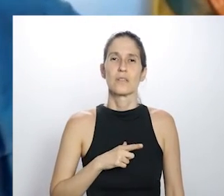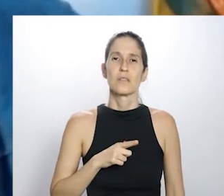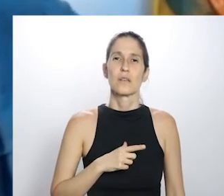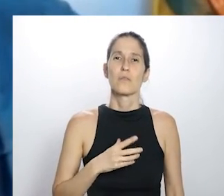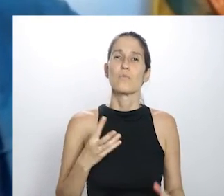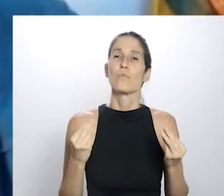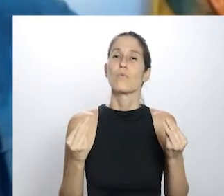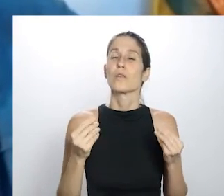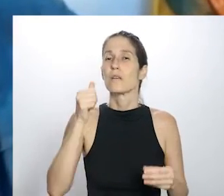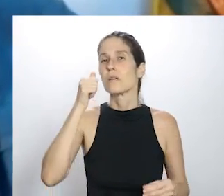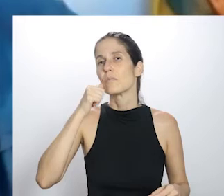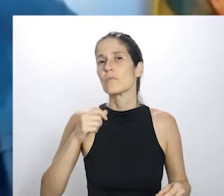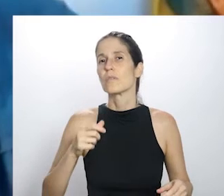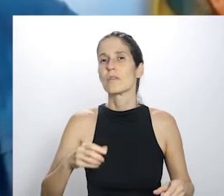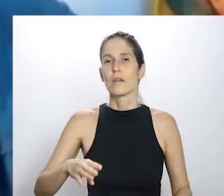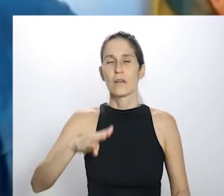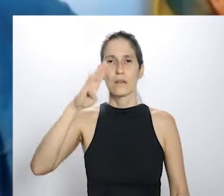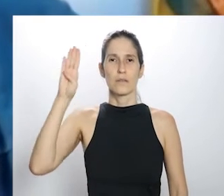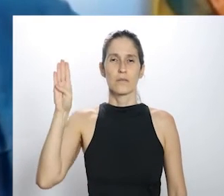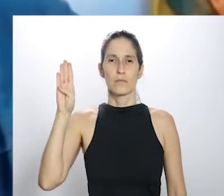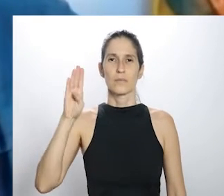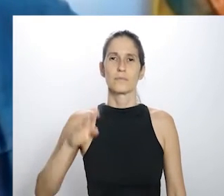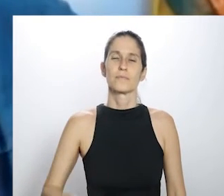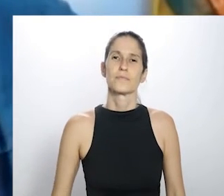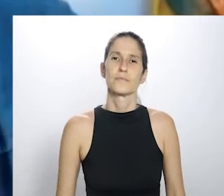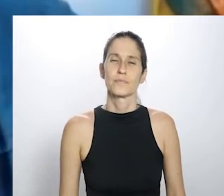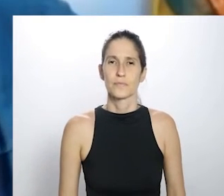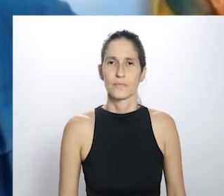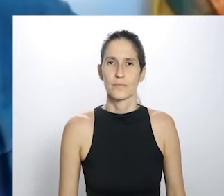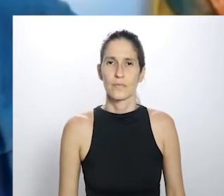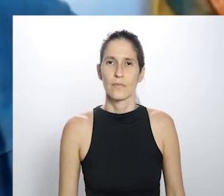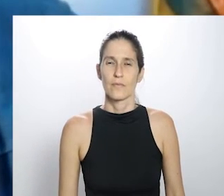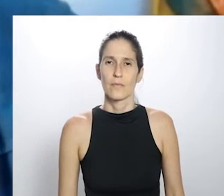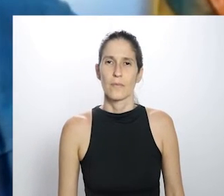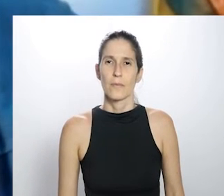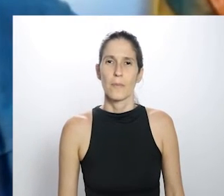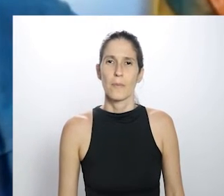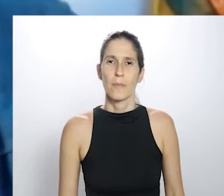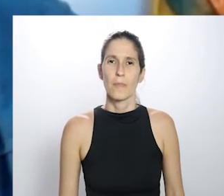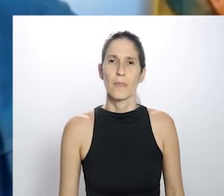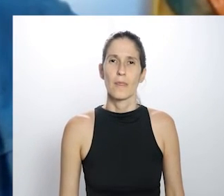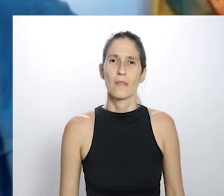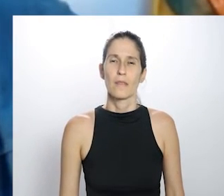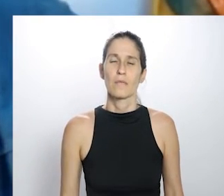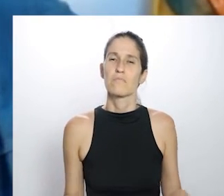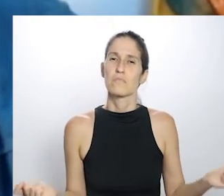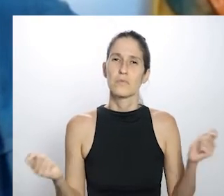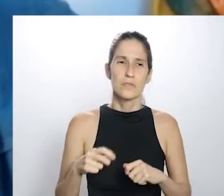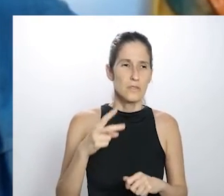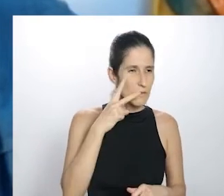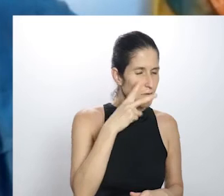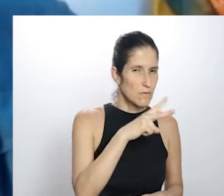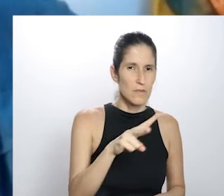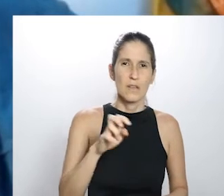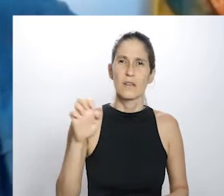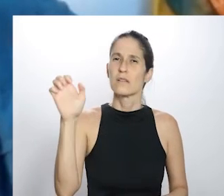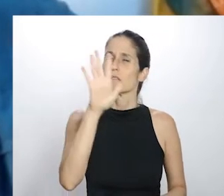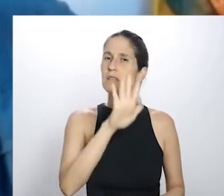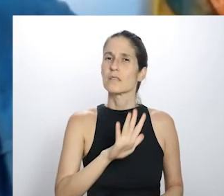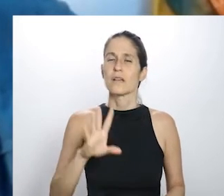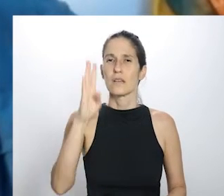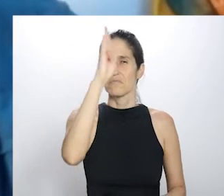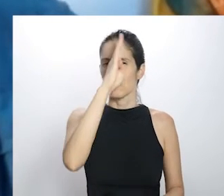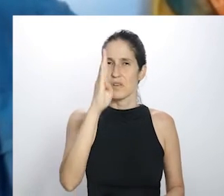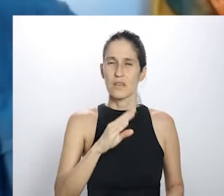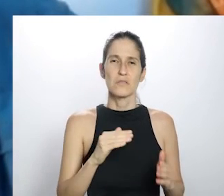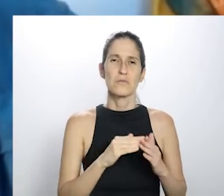tem sido muito puxado por mulheres, e isso a gente pode constatar em todos os estados, tem